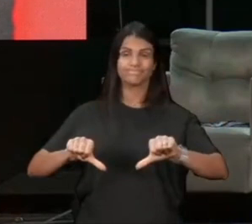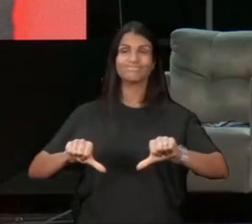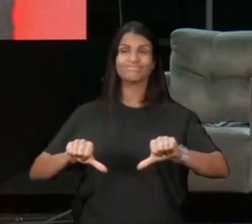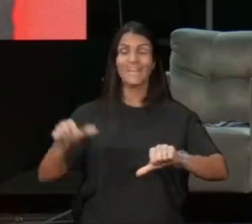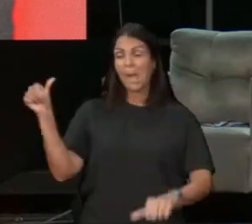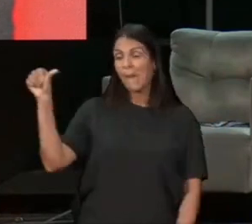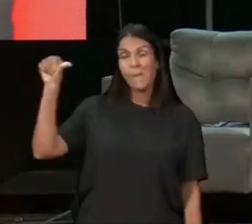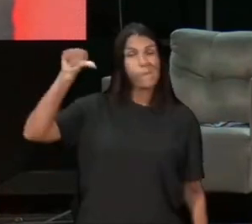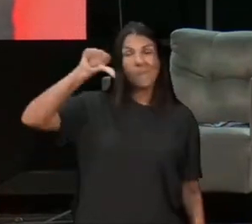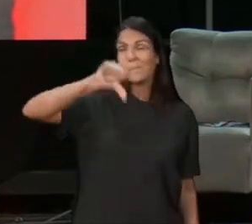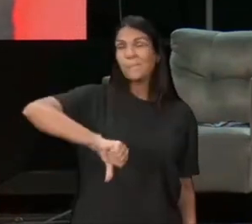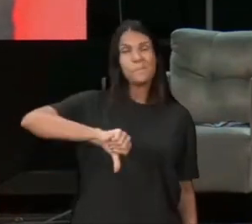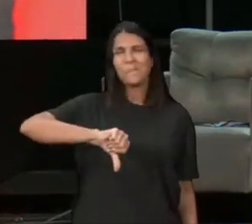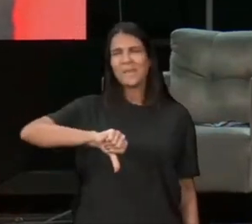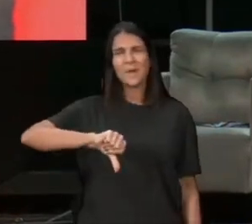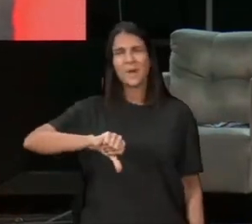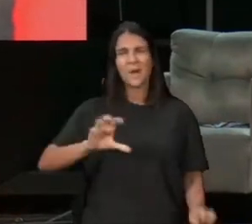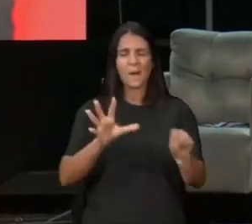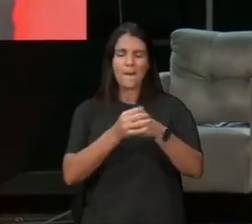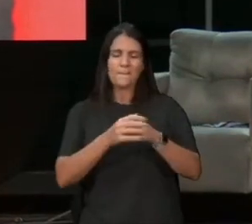pior que a pandemia, são os políticos do nosso país,